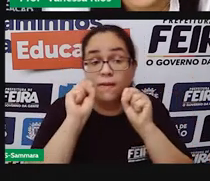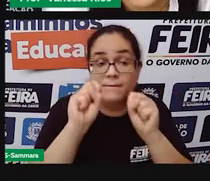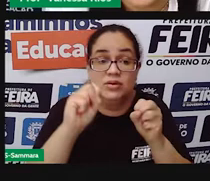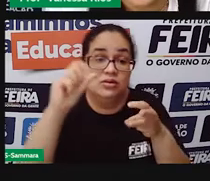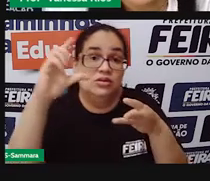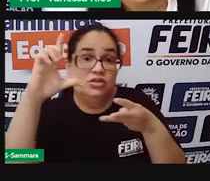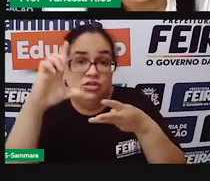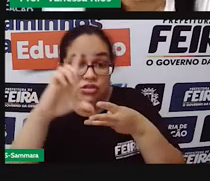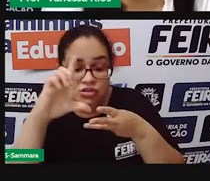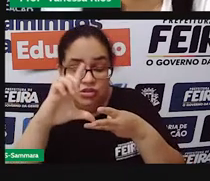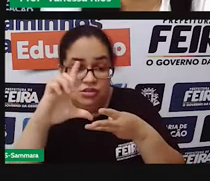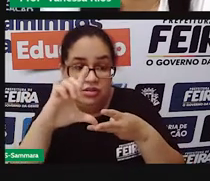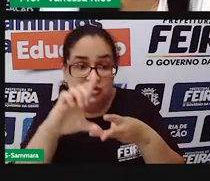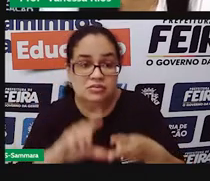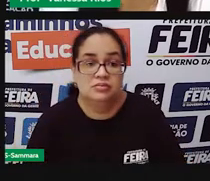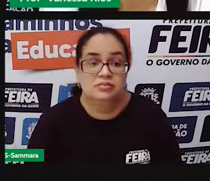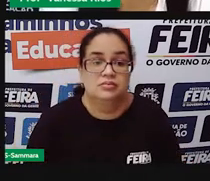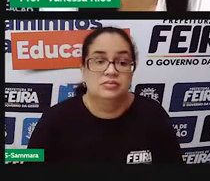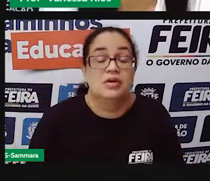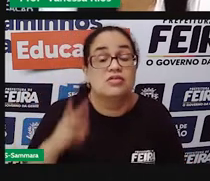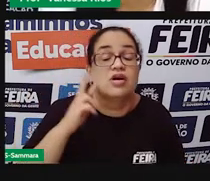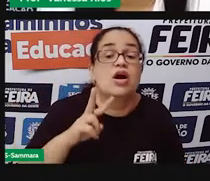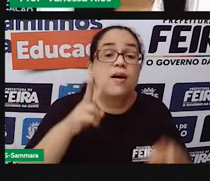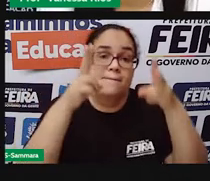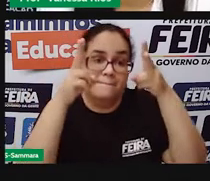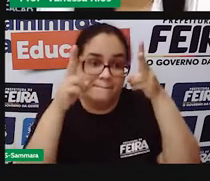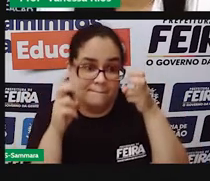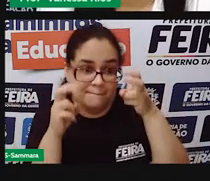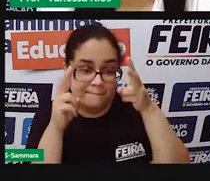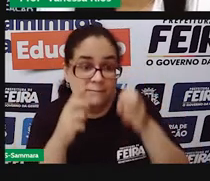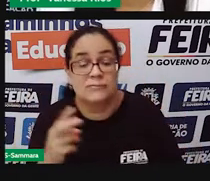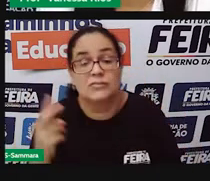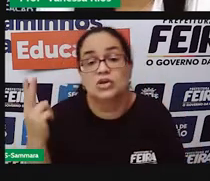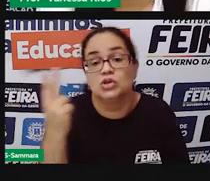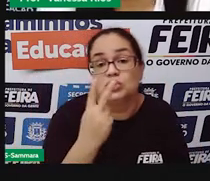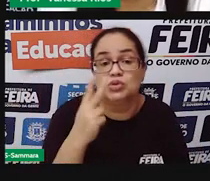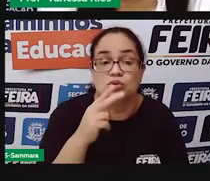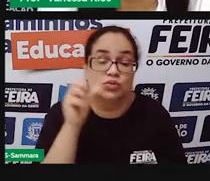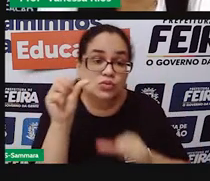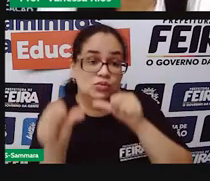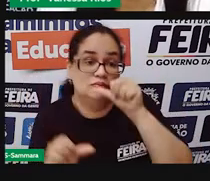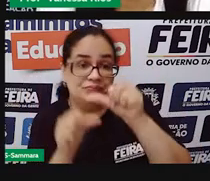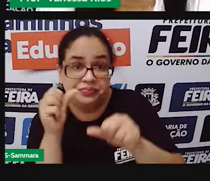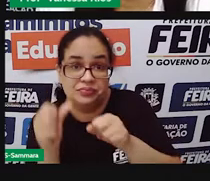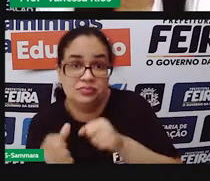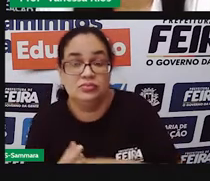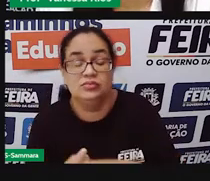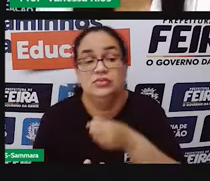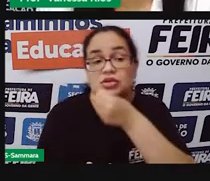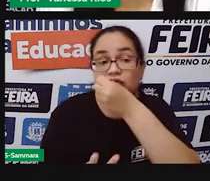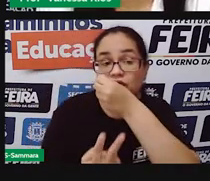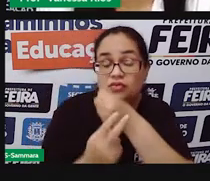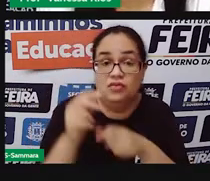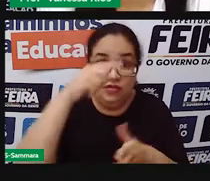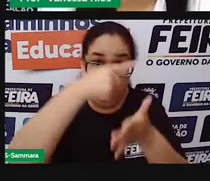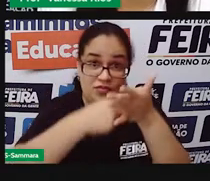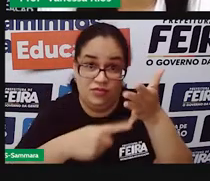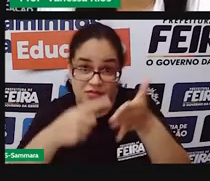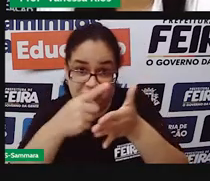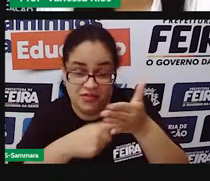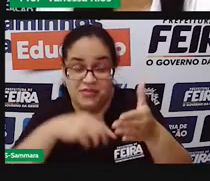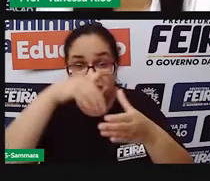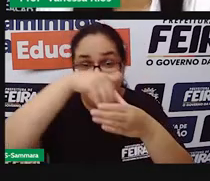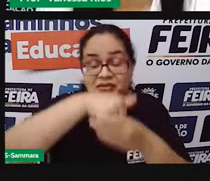legislativo. Então, a gente observa aí duas variações do voto, não é? O poder que o voto